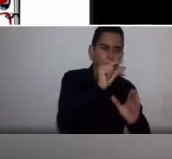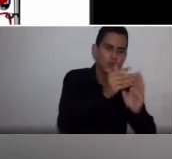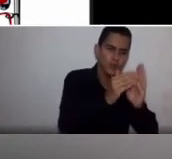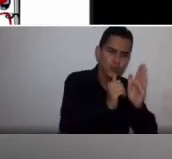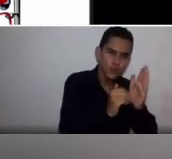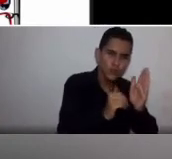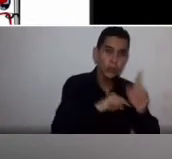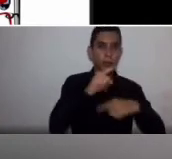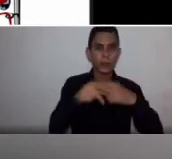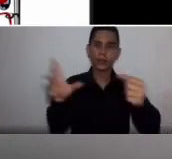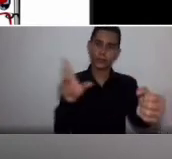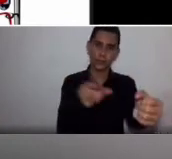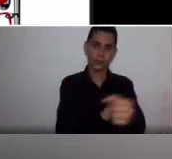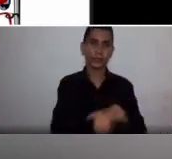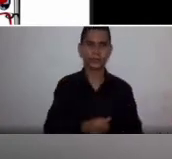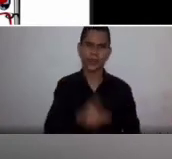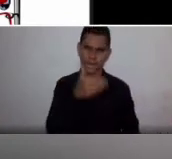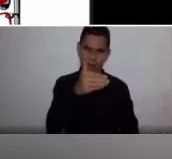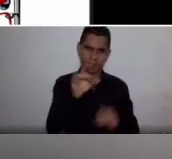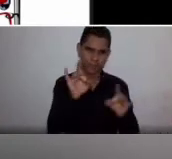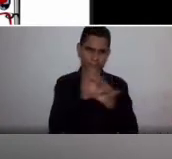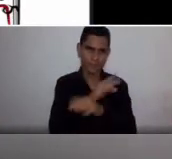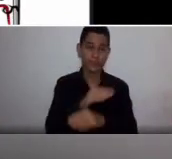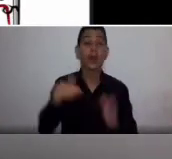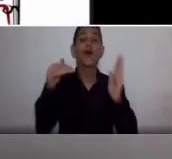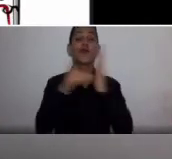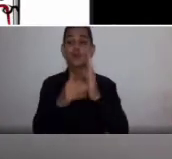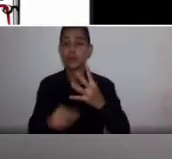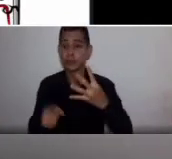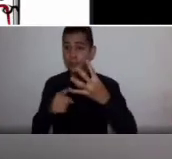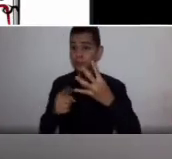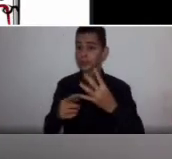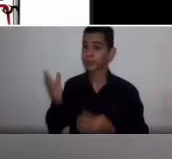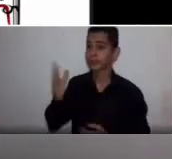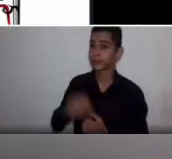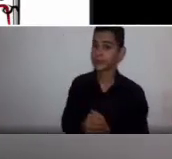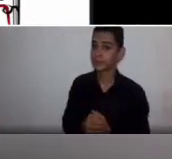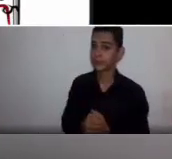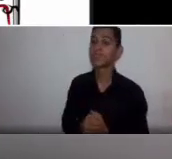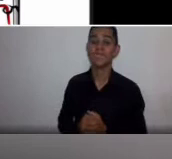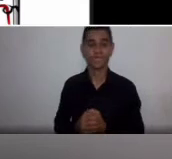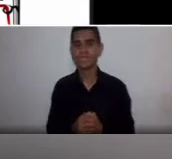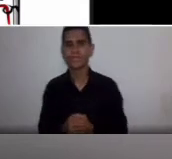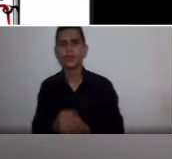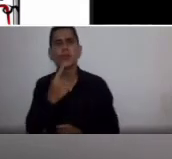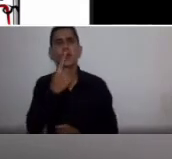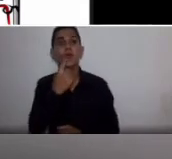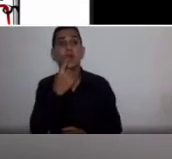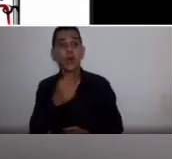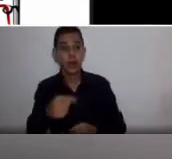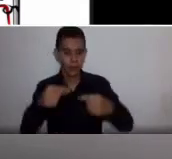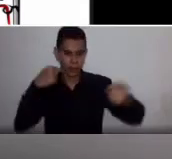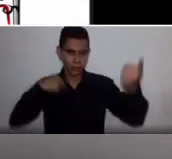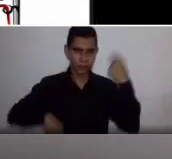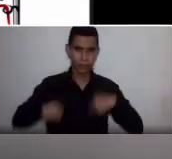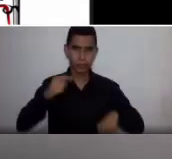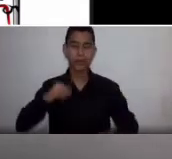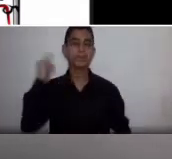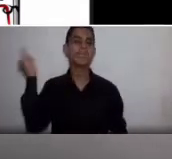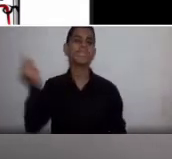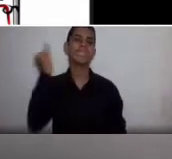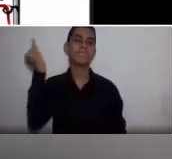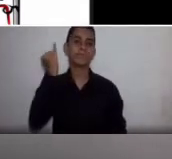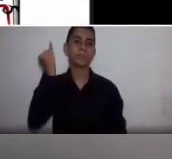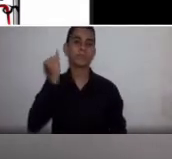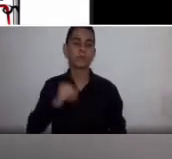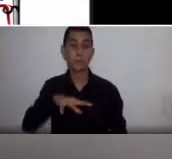já está terminando, a tolerância à anemia. A gente sabe que o sangue tem uma função importante de fornecer oxigênio para os tecidos, e essa